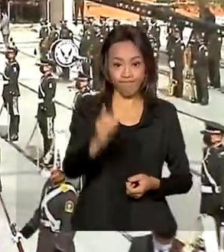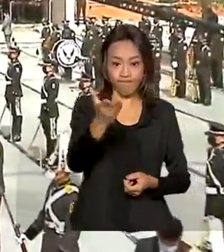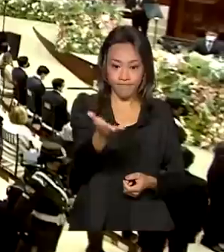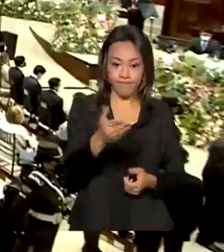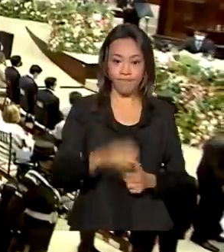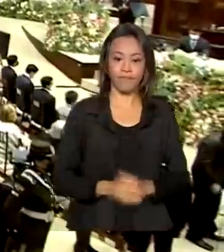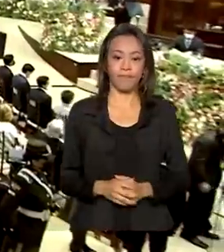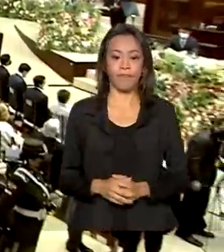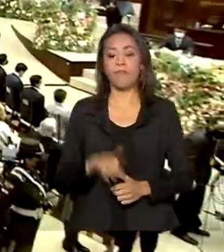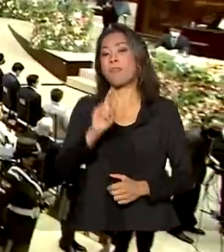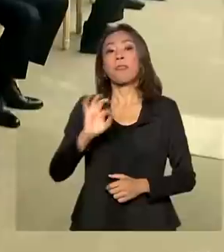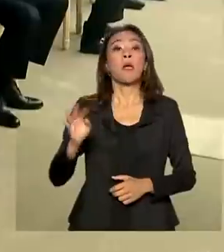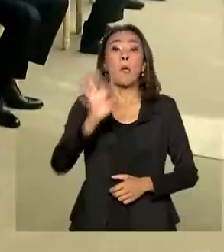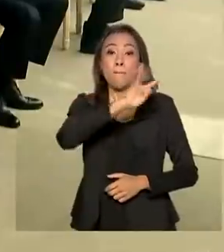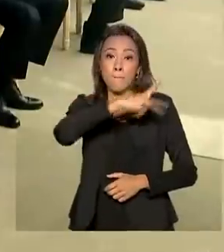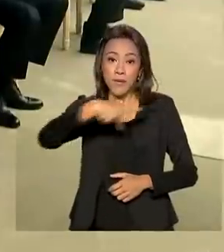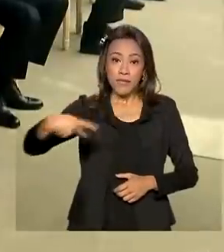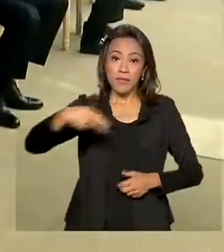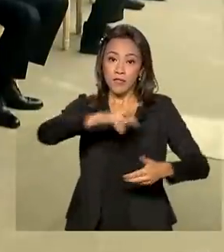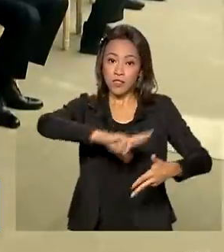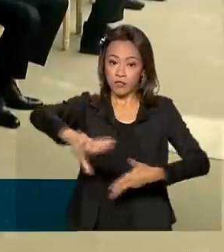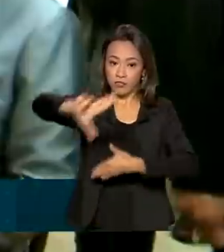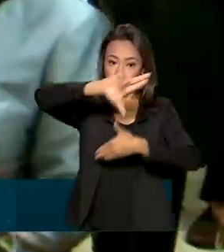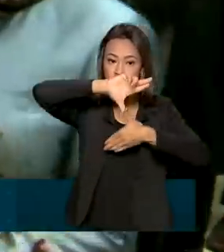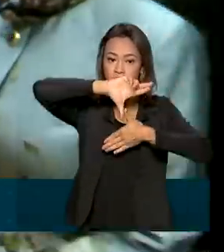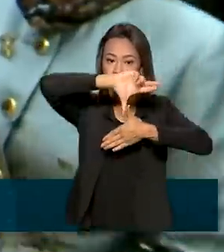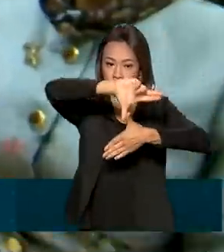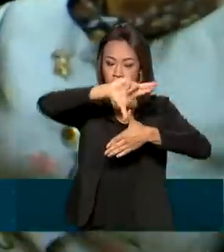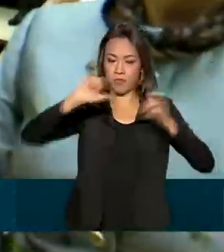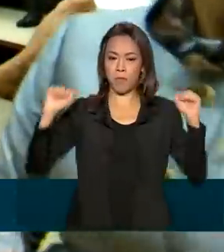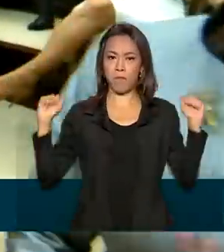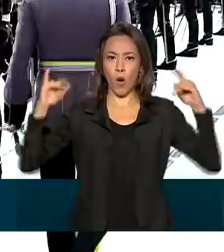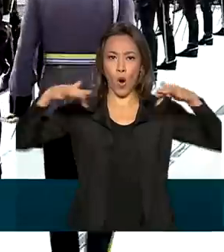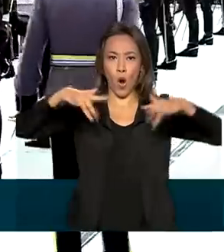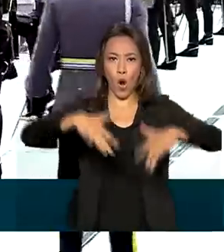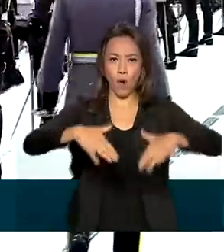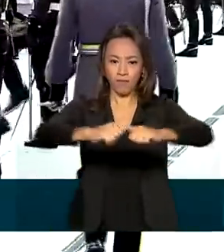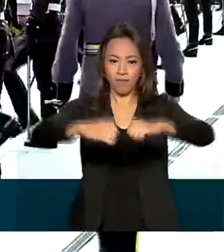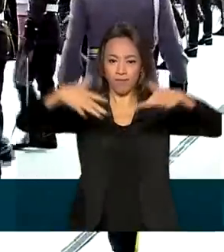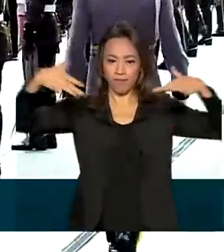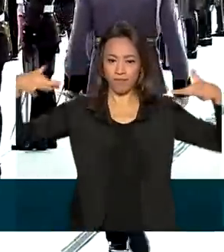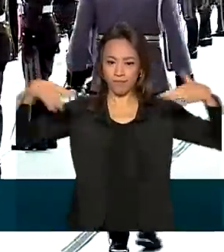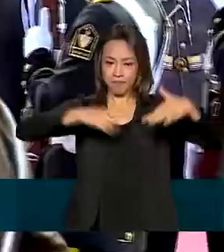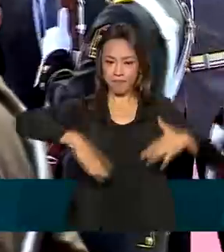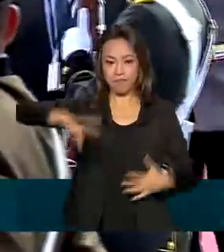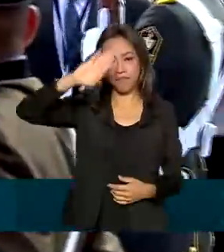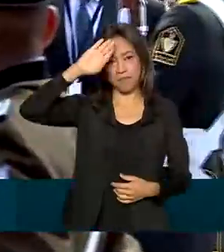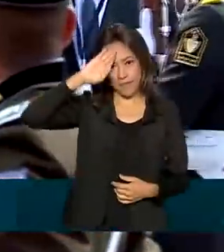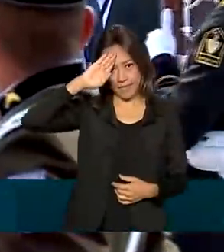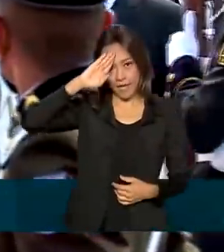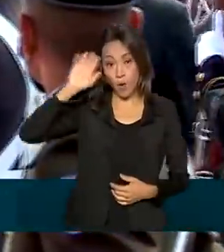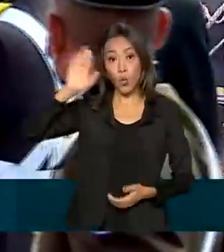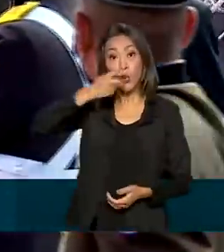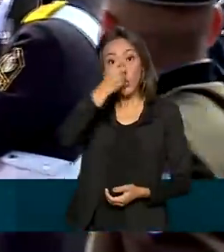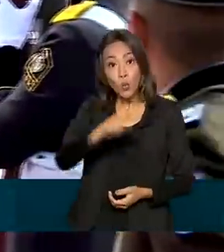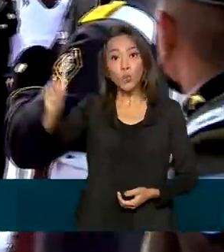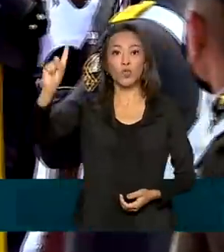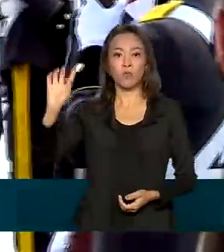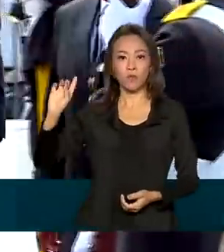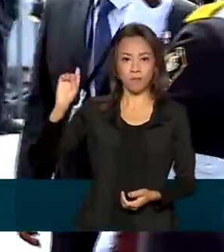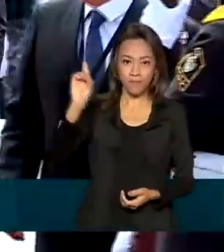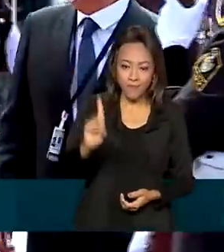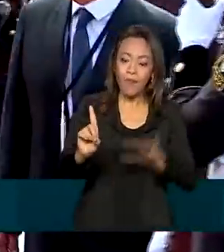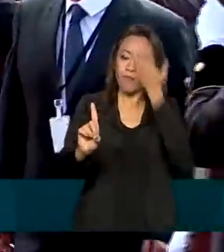Presidentes da América Latina foram recebidos na Assembleia Nacional do Equador com uma cerimônia militar. O último a entrar foi o